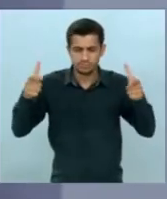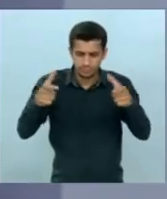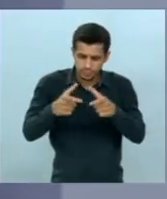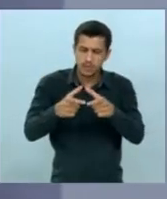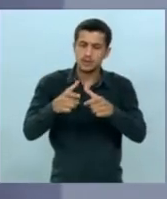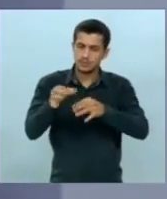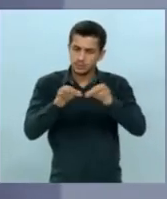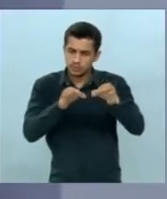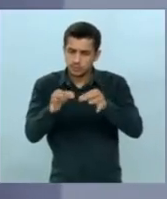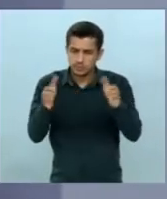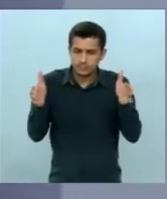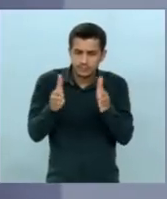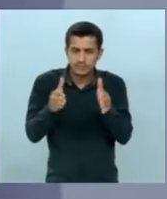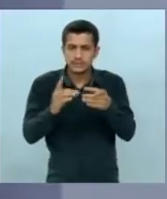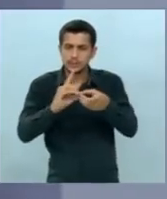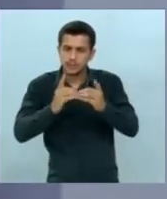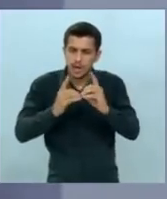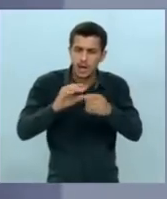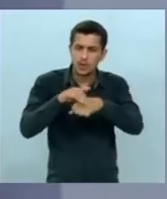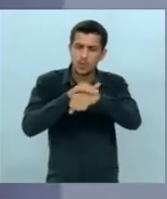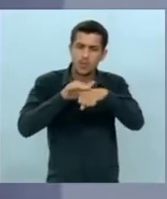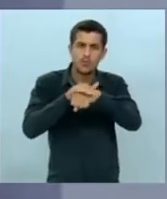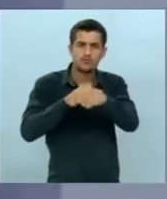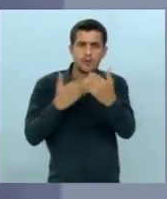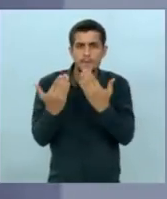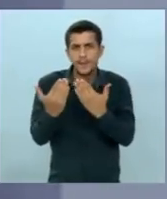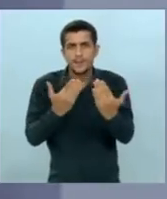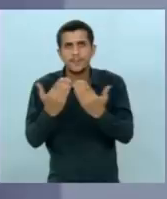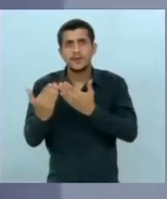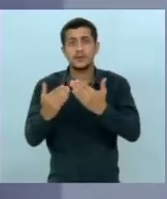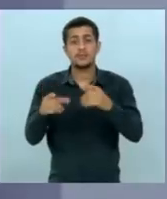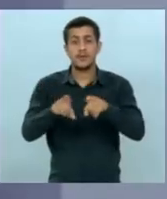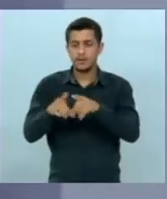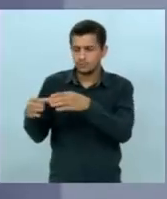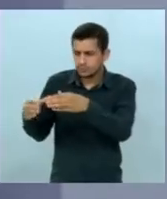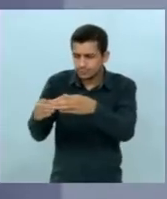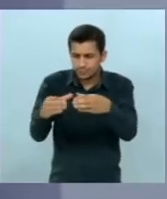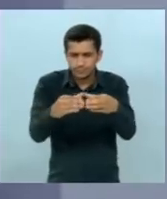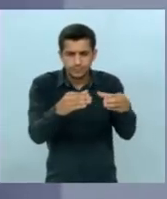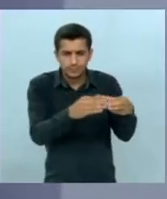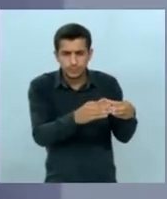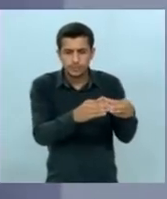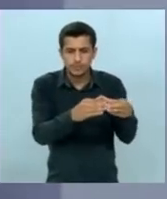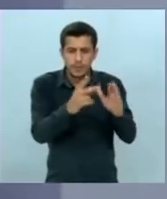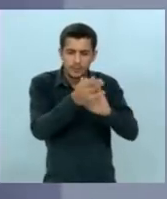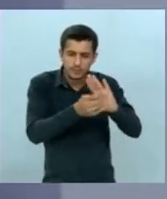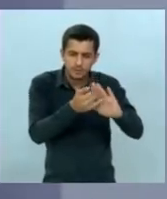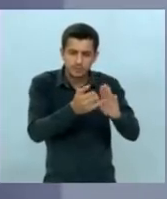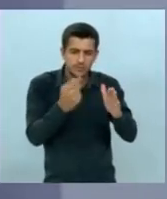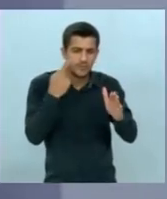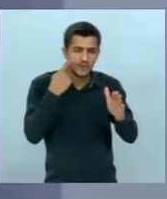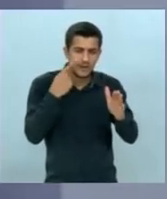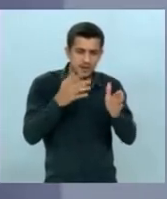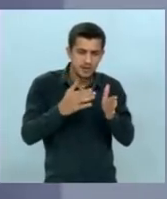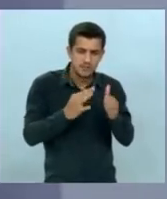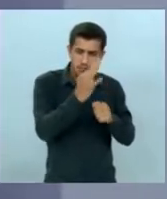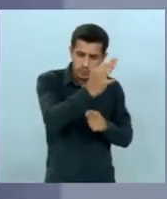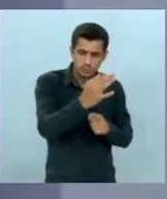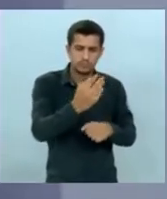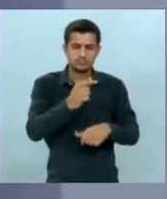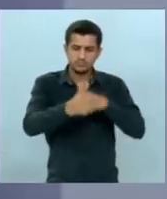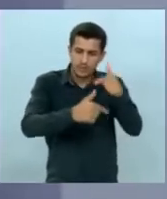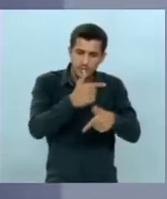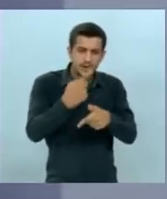valorizamos vocês com diálogo, avançamos nas categorias, o plano de cargos e carreira do administrativo já vai ser votado, da